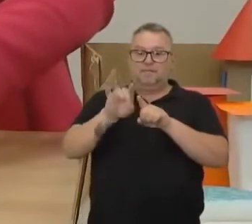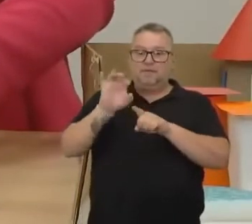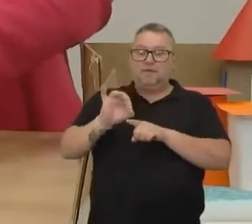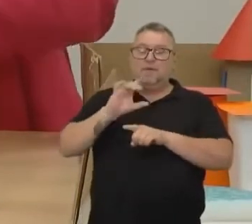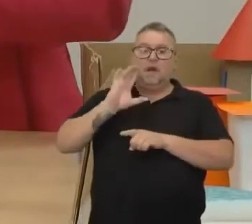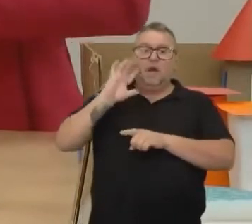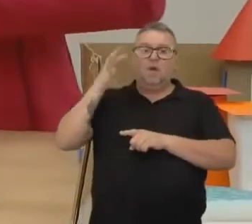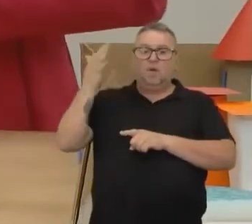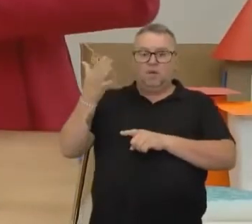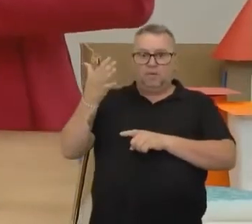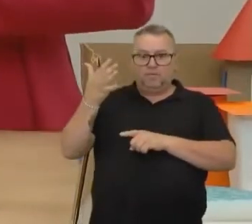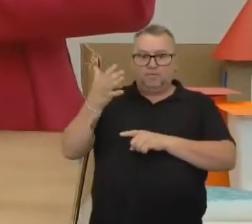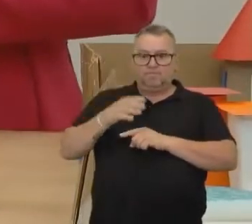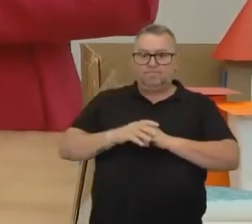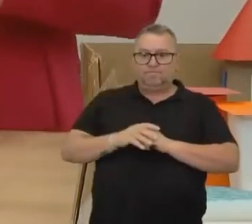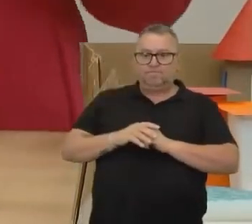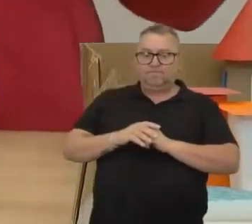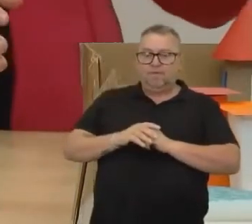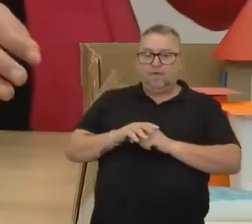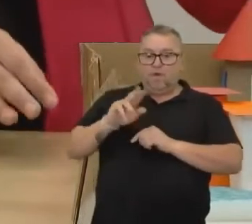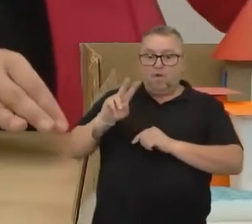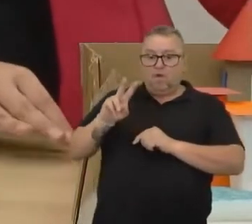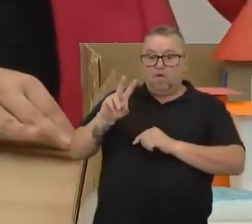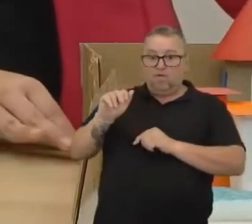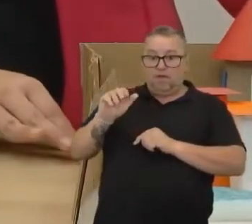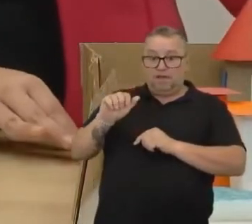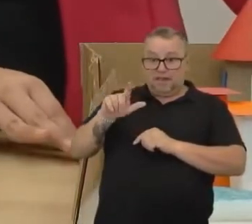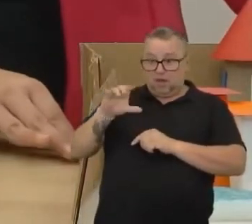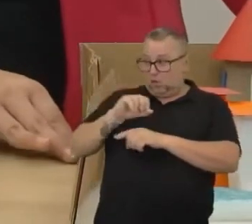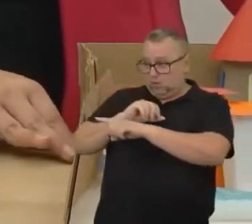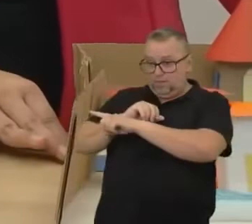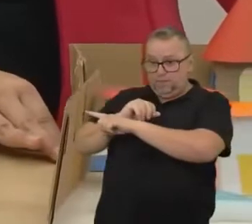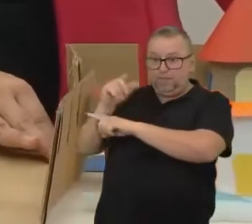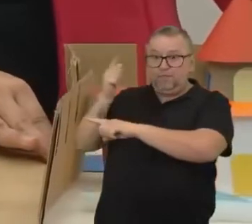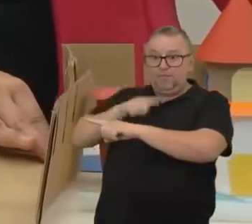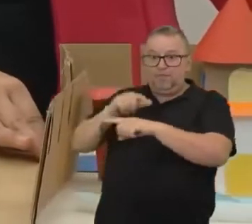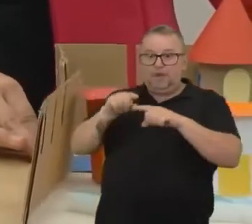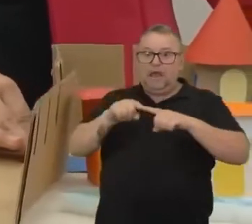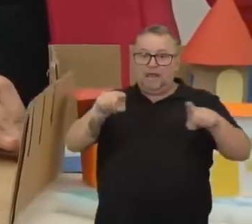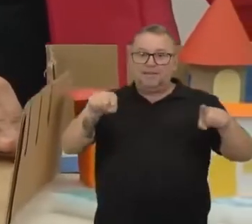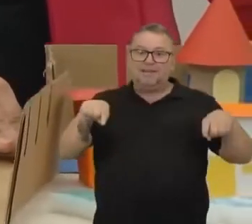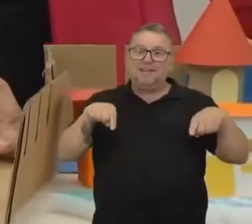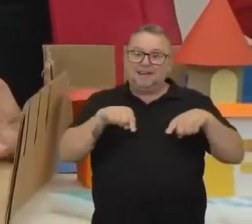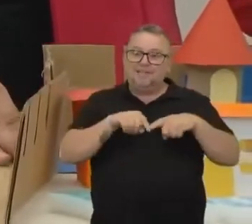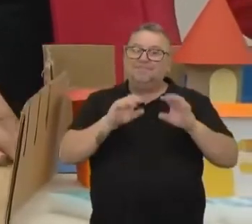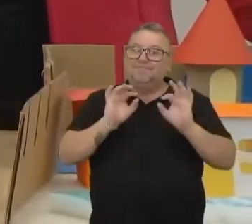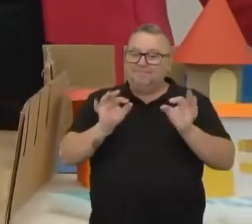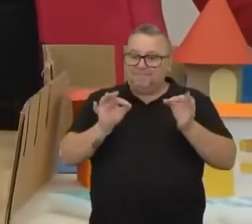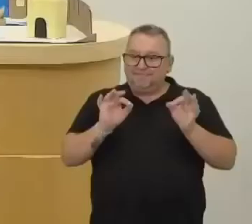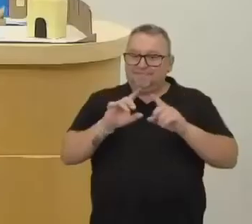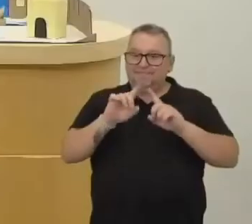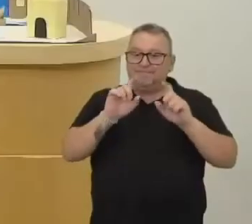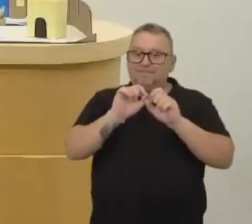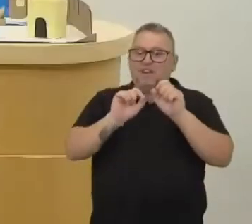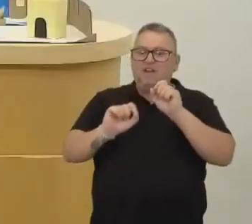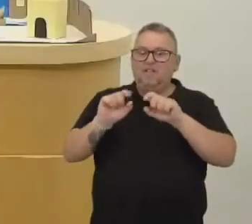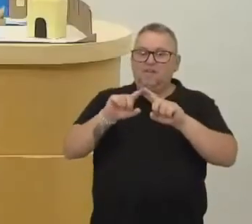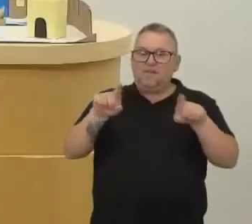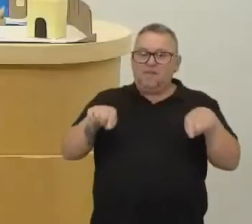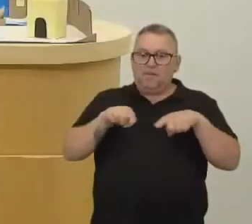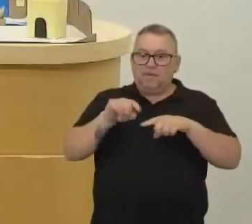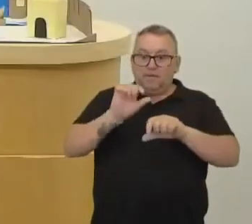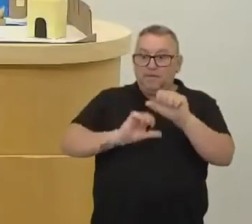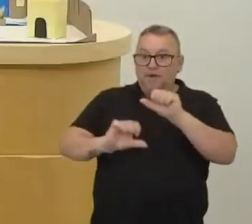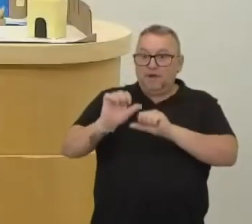tá acontecendo agora com esse vassalo. O vassalo, ele ganhou as terras, né? Aí a gente vai vir pra cá. O que que ele fez com essas terras? Ele